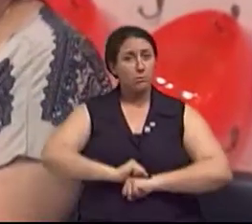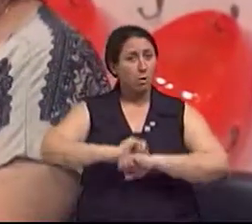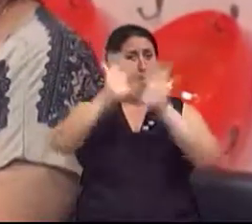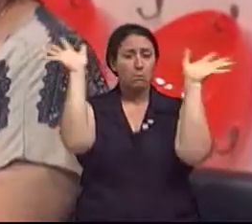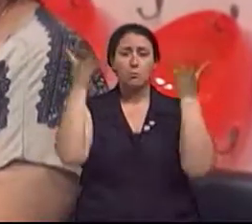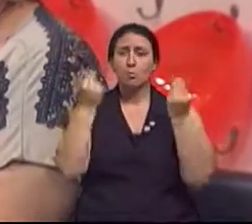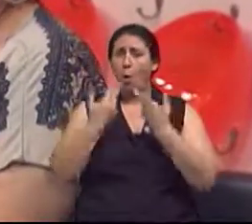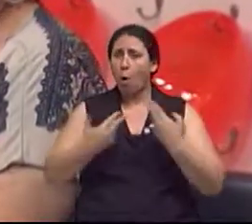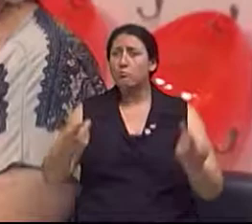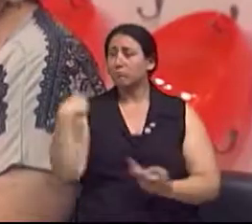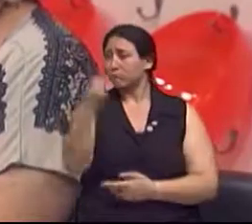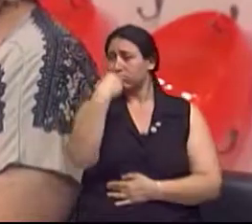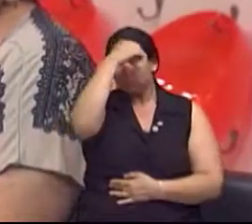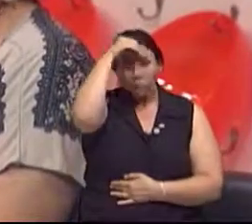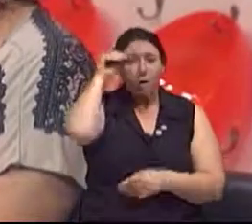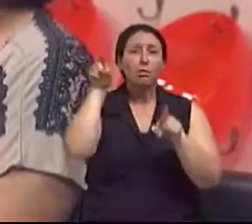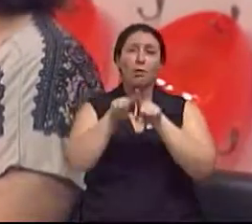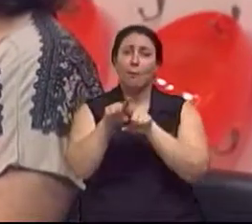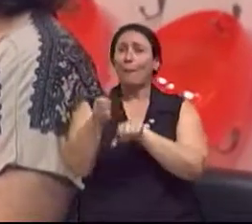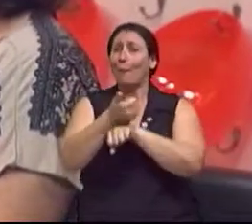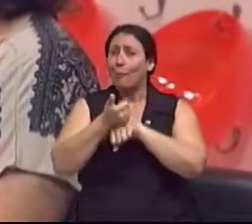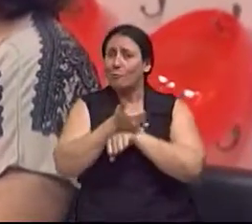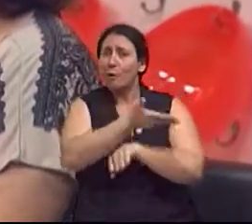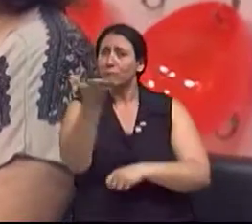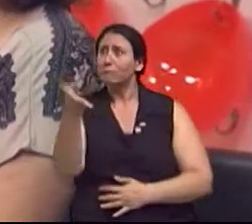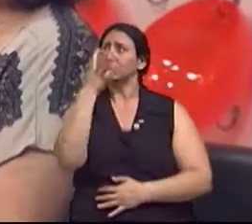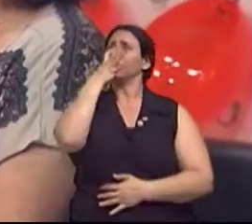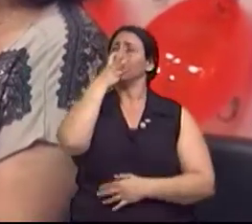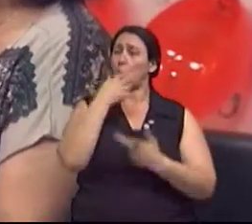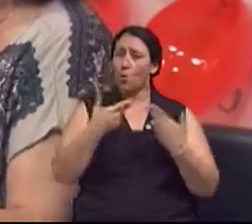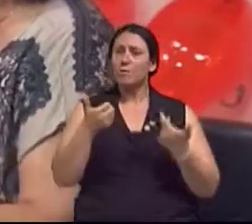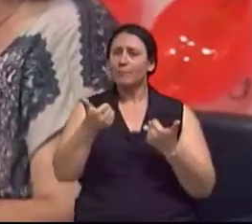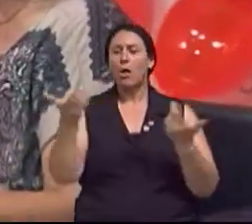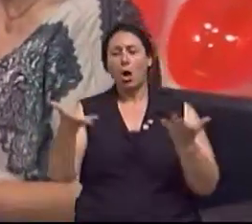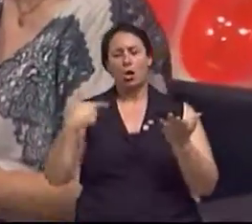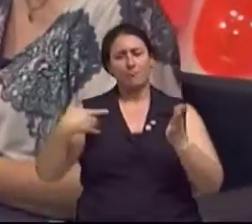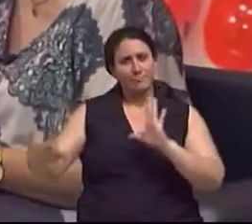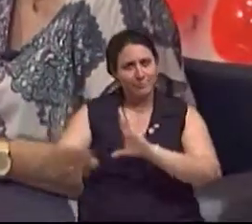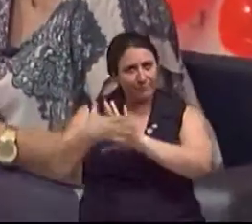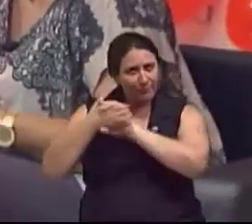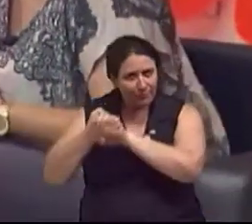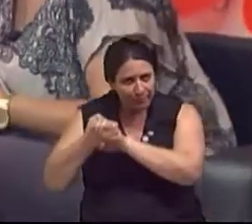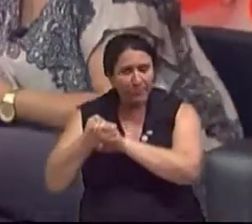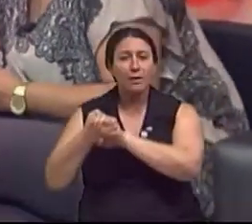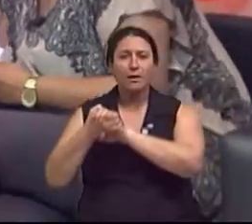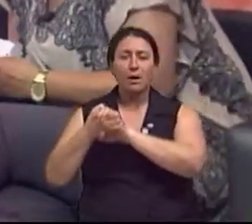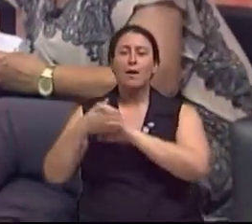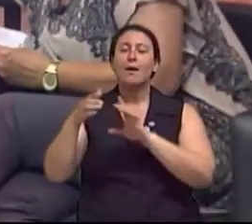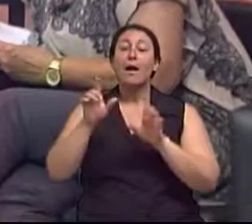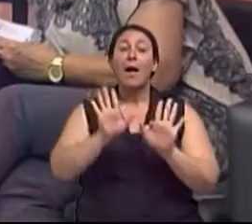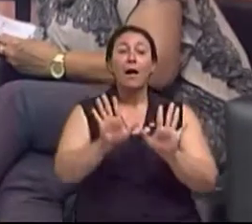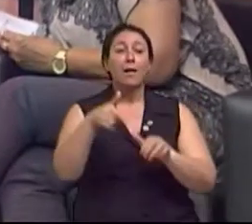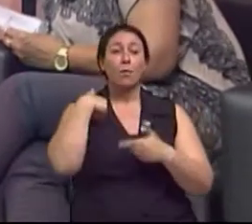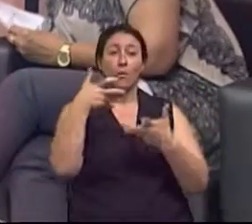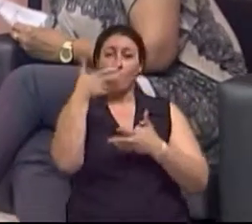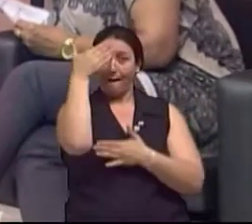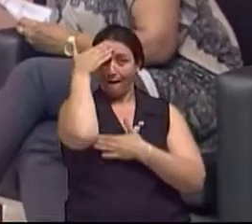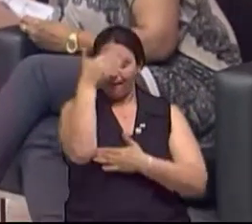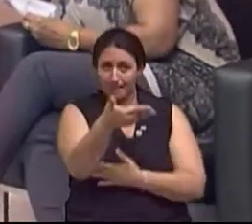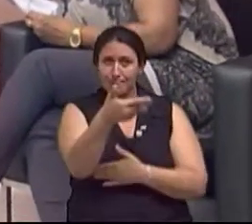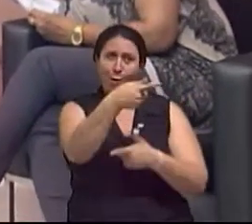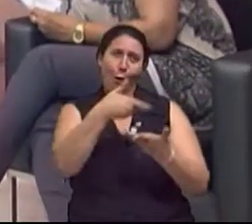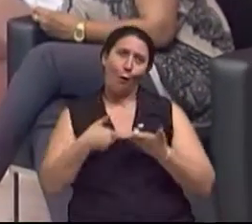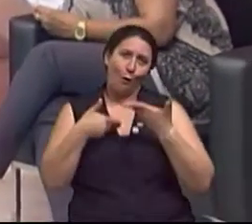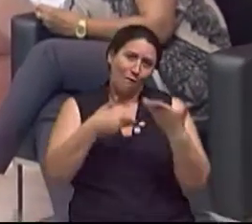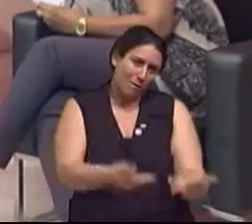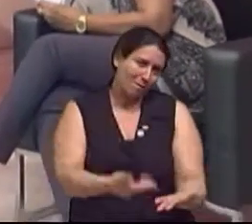para nós, leigos e para especialistas também. E eu queria que a senhora me desse a sua mão esquerda, que nós vamos terminar de mãos dadas. Eu queria agradecer, então, o convite por